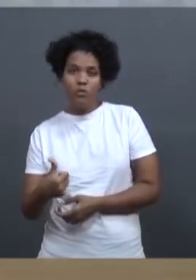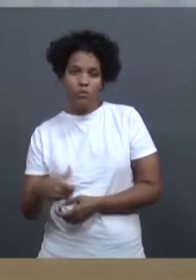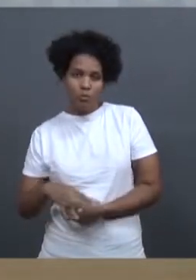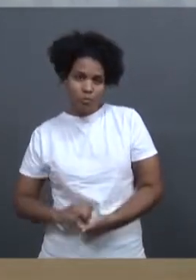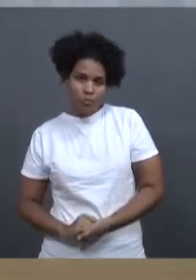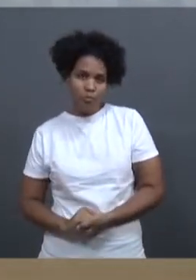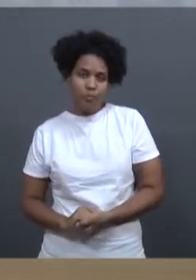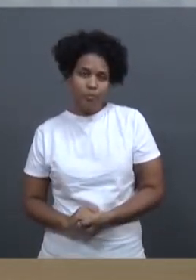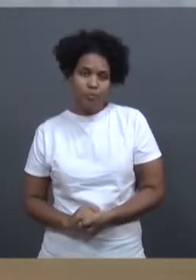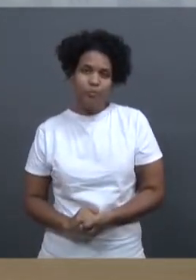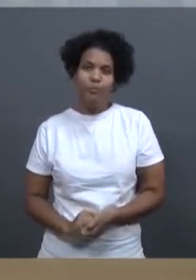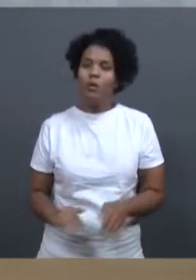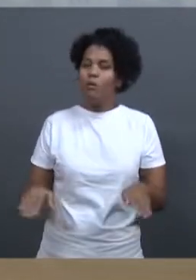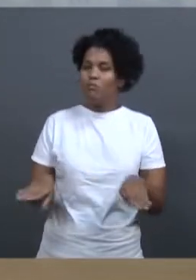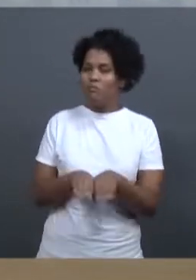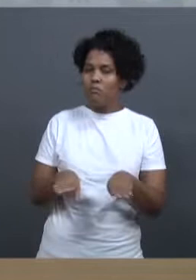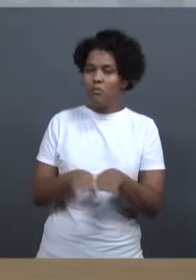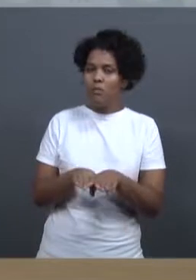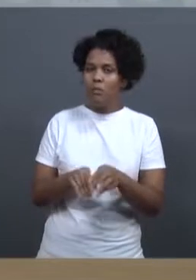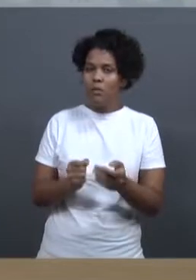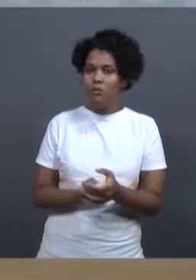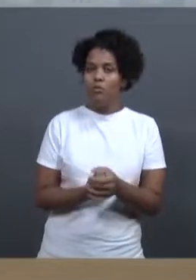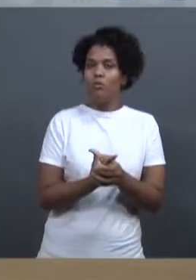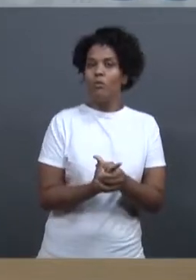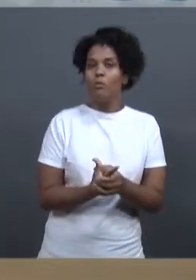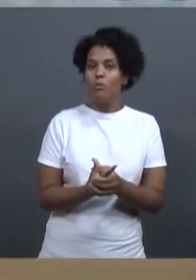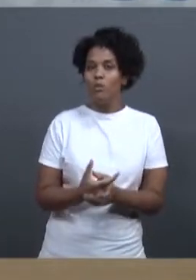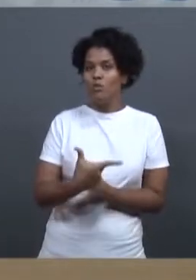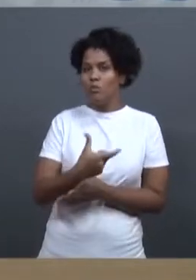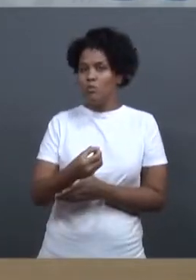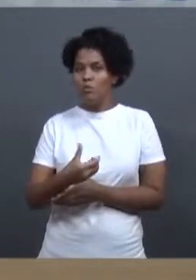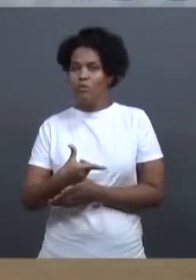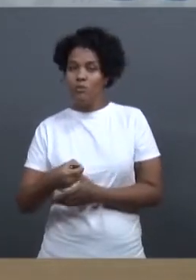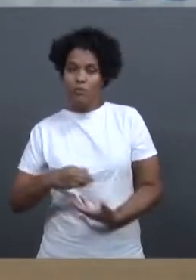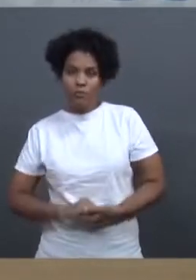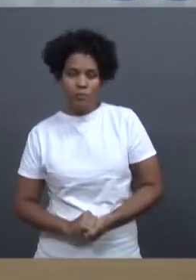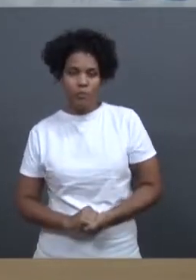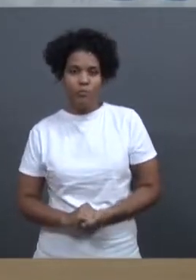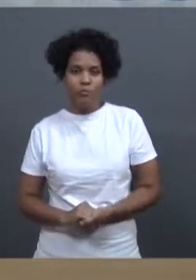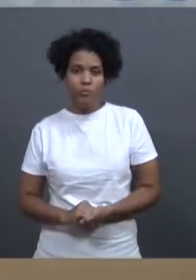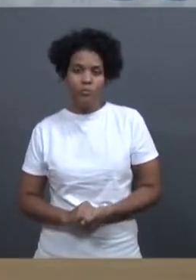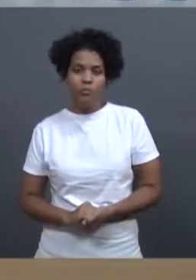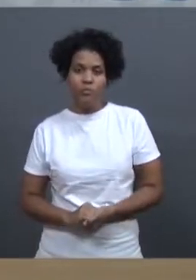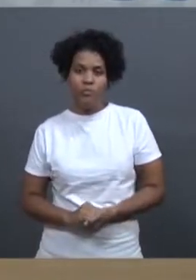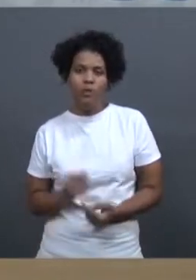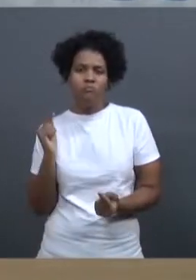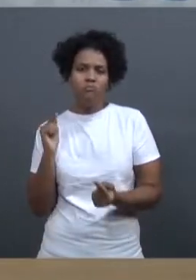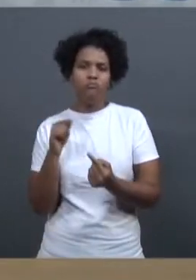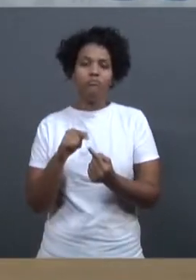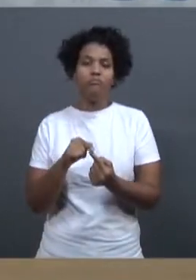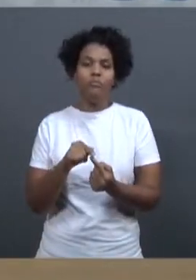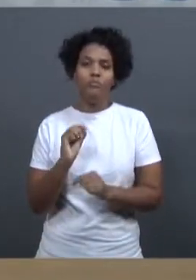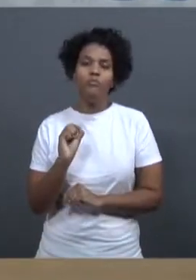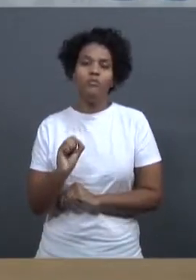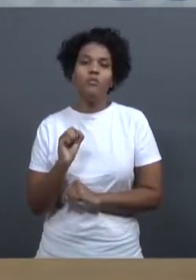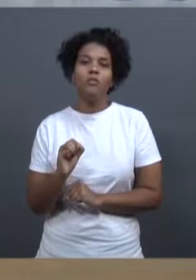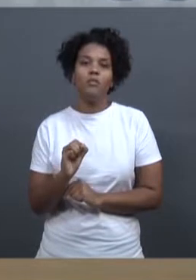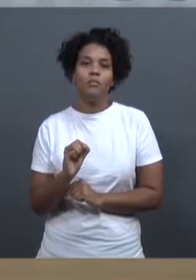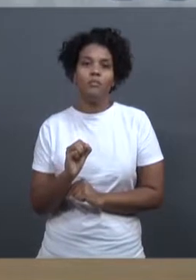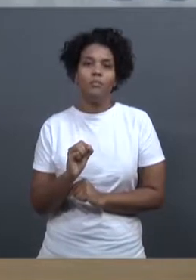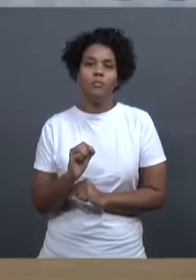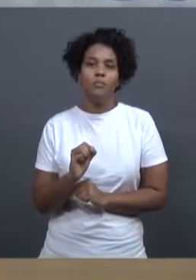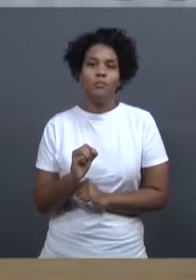o plano de aquisições e compras para 2020, ele foi idealizado pela